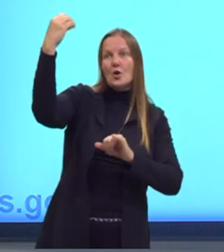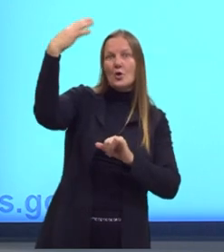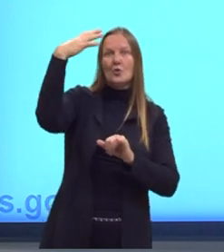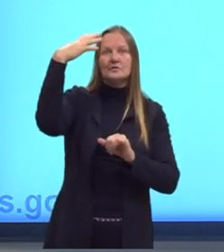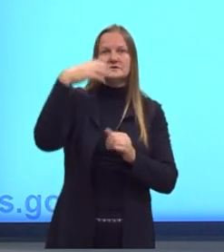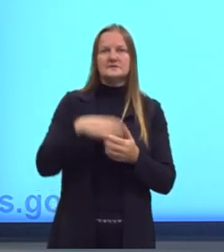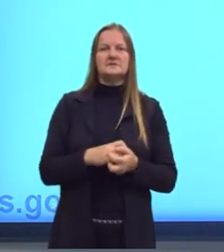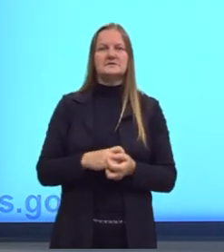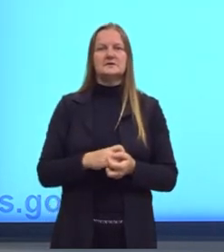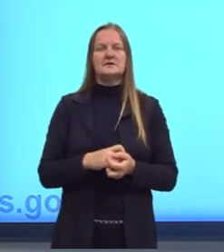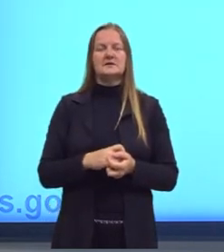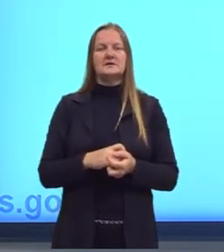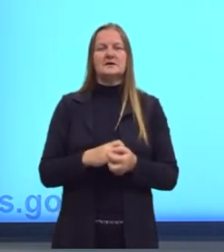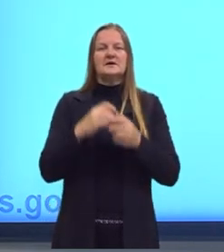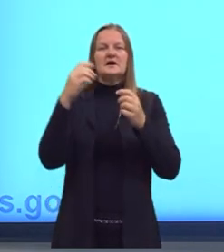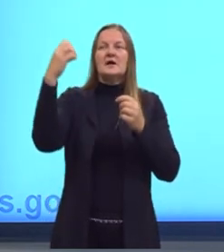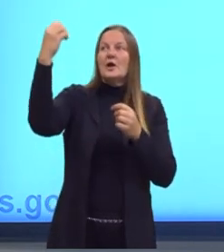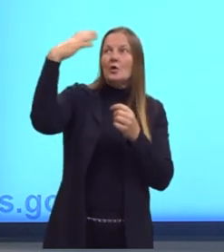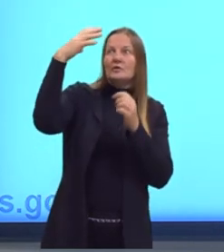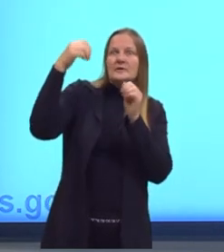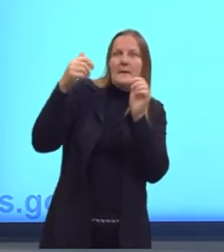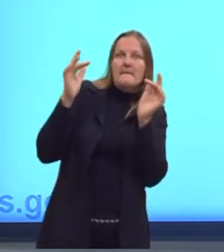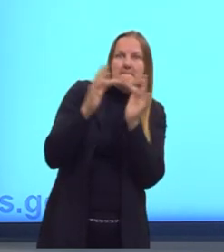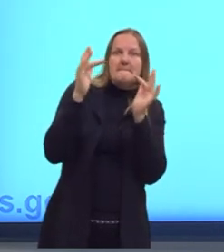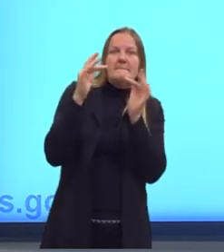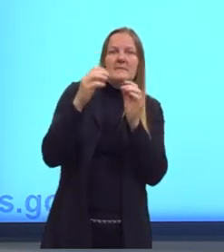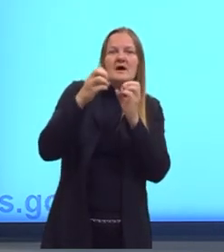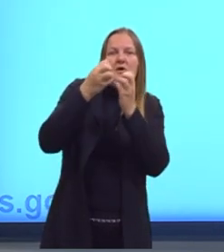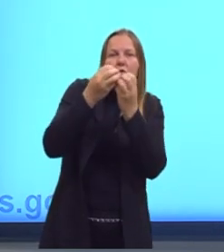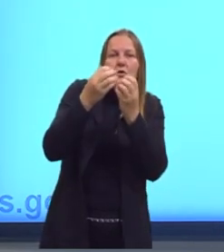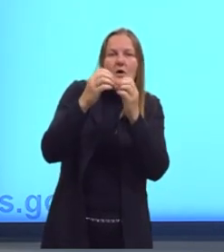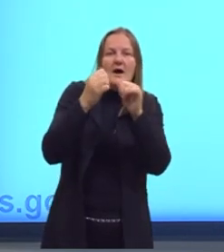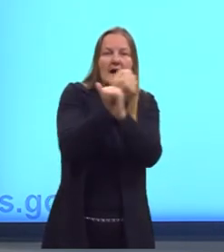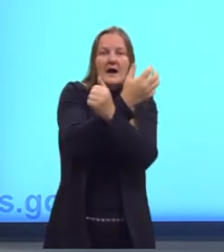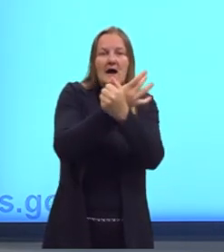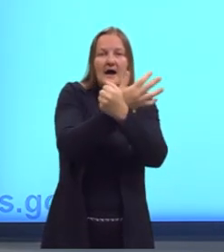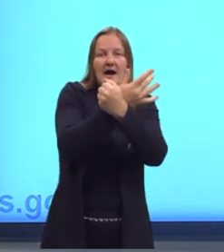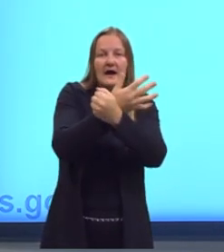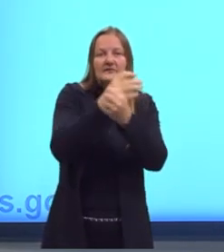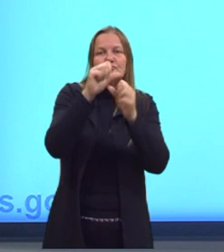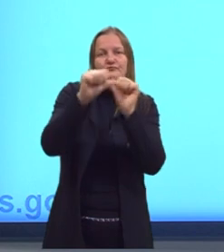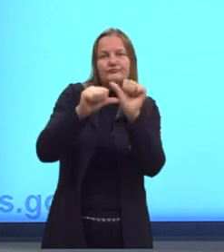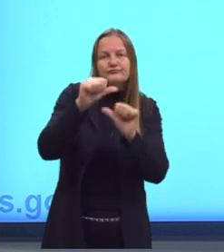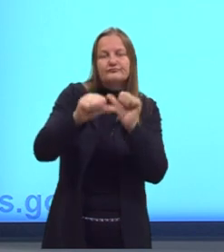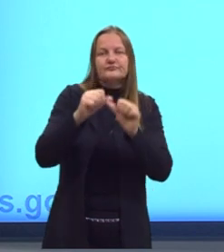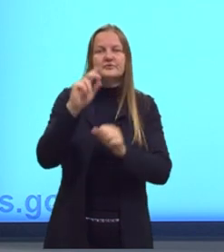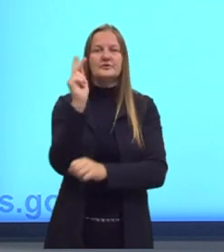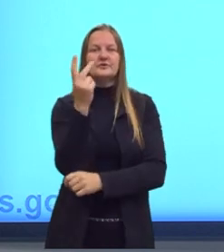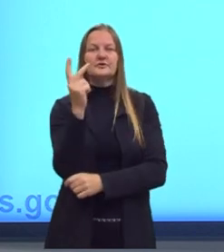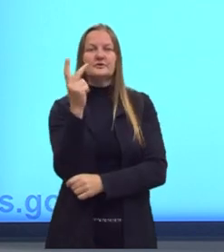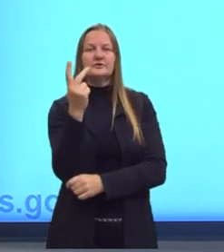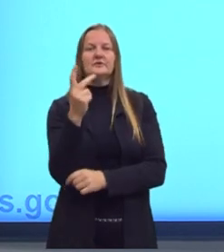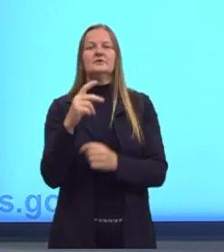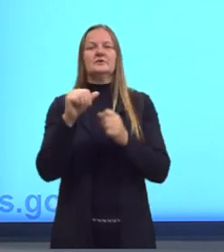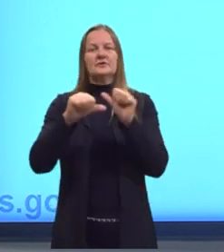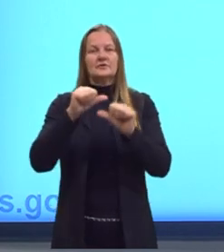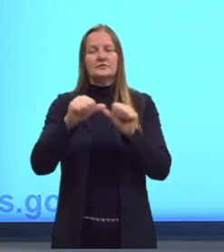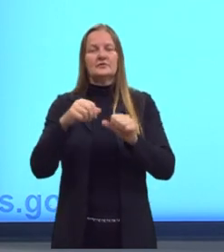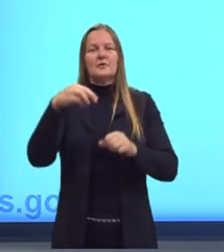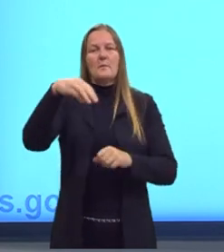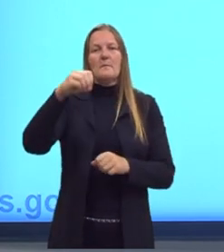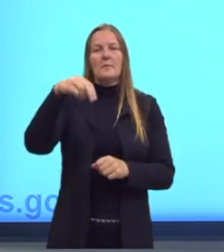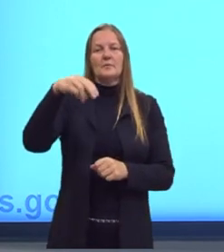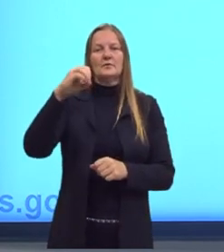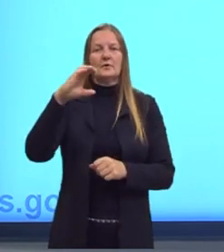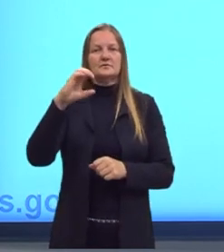decompõe este ácido carbônico em gás hidrogênio e o monóxido